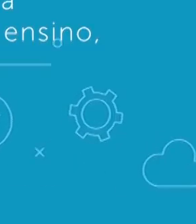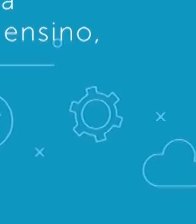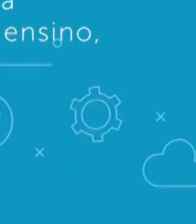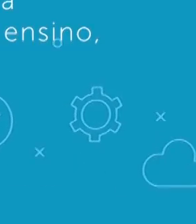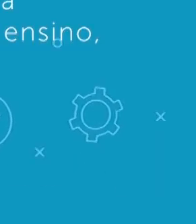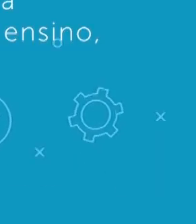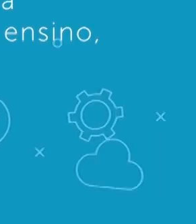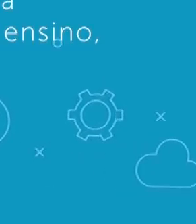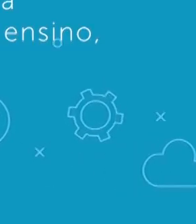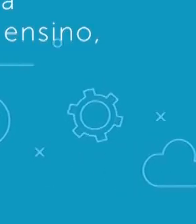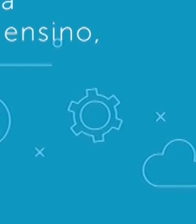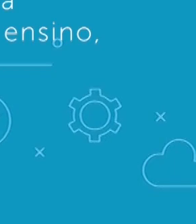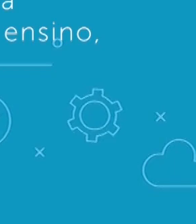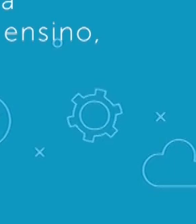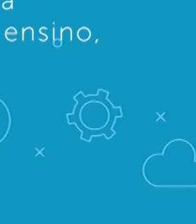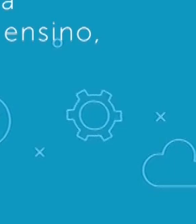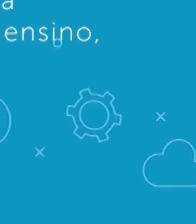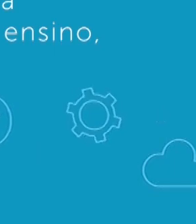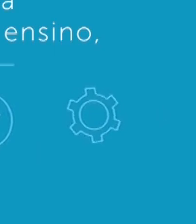Tchau, tchau!